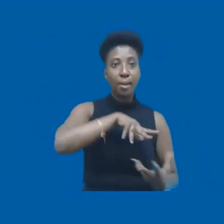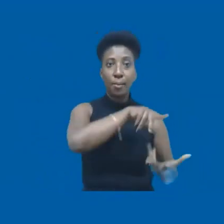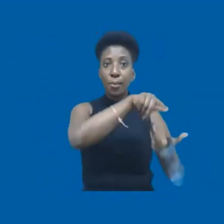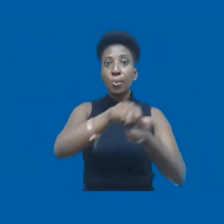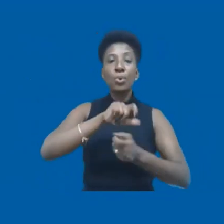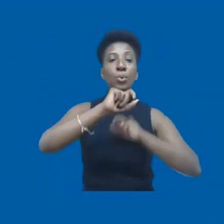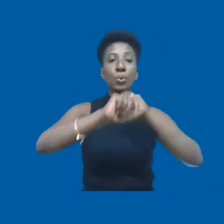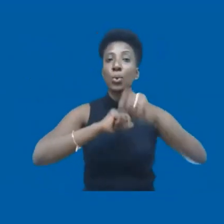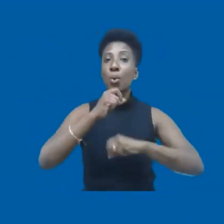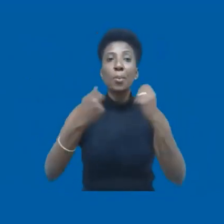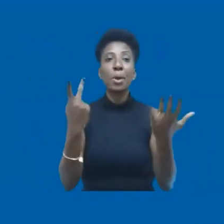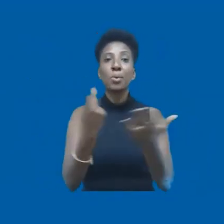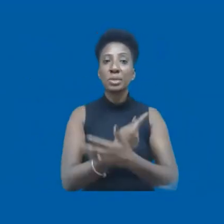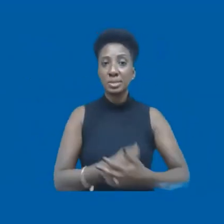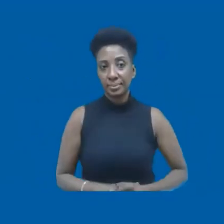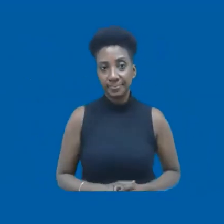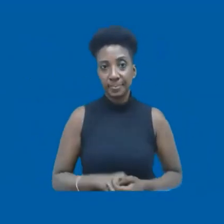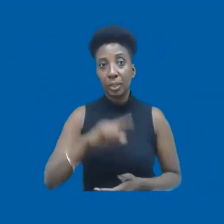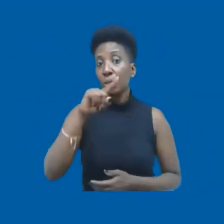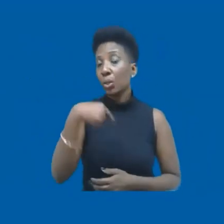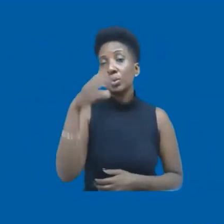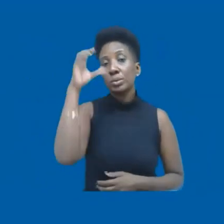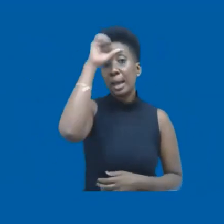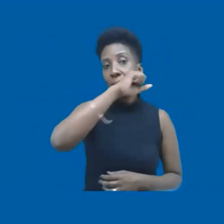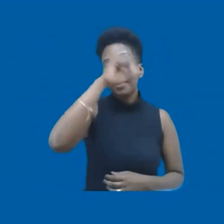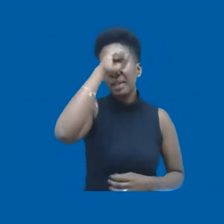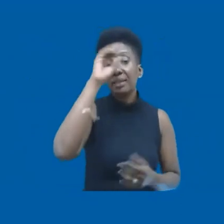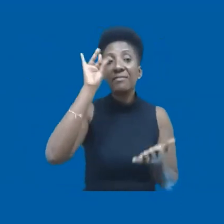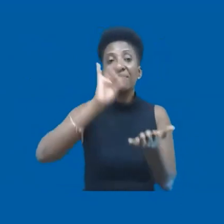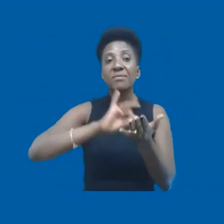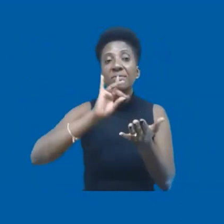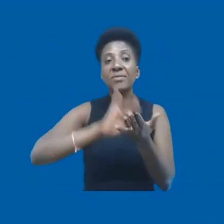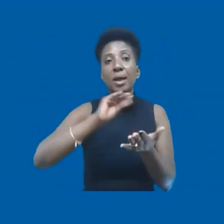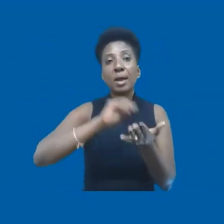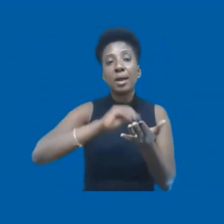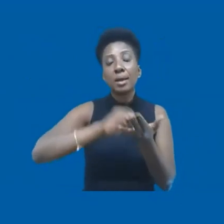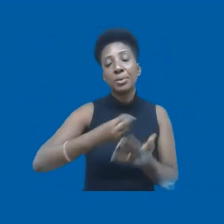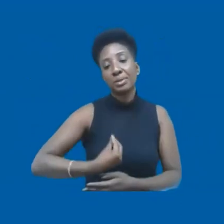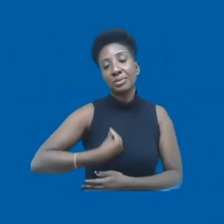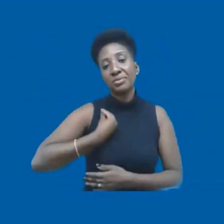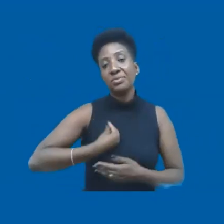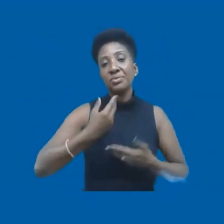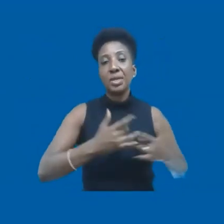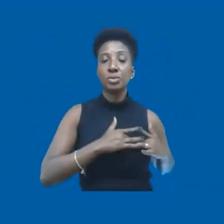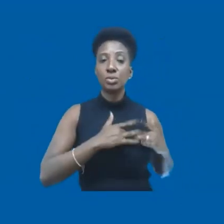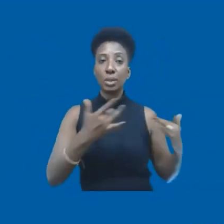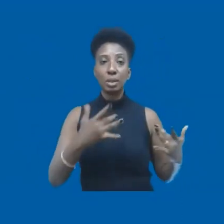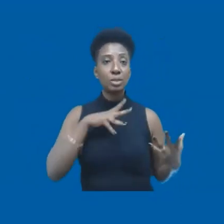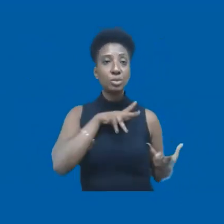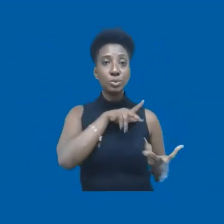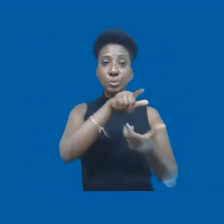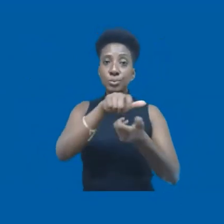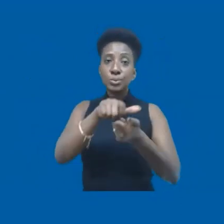Nós somos estúpidos. Nós não aprendemos ainda a viver em solidariedade no mundo em pleno século XXI.